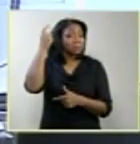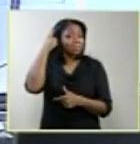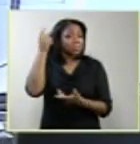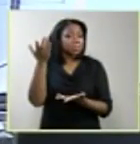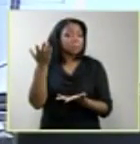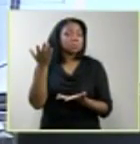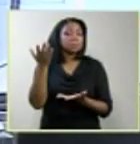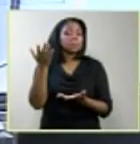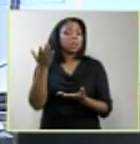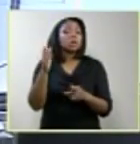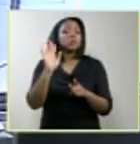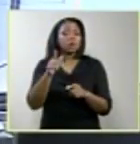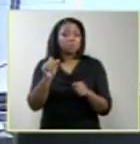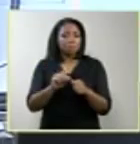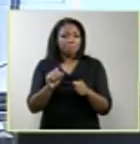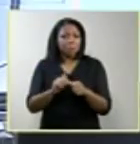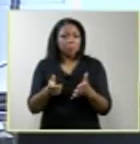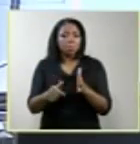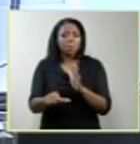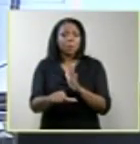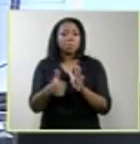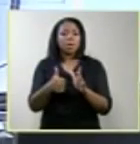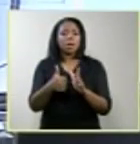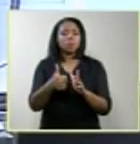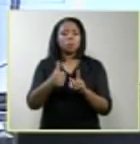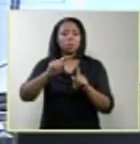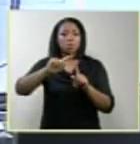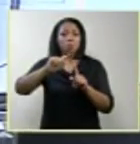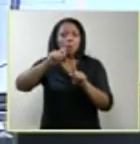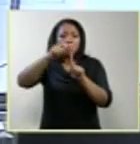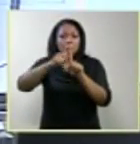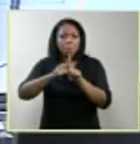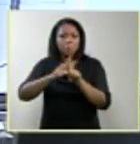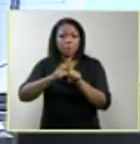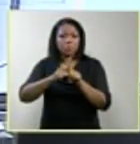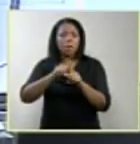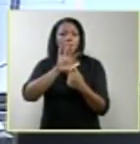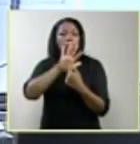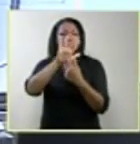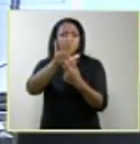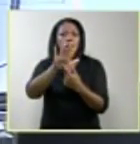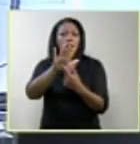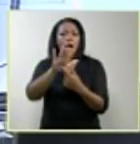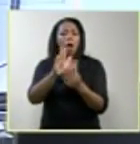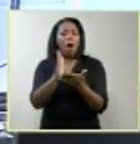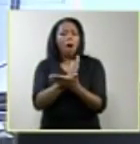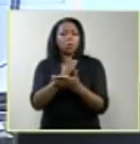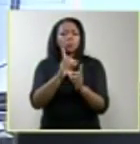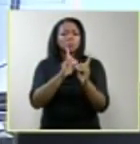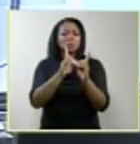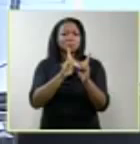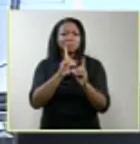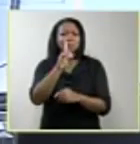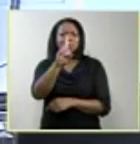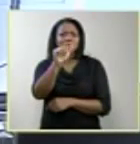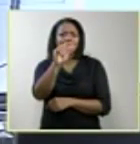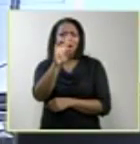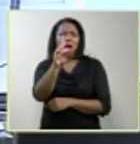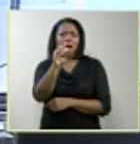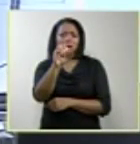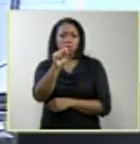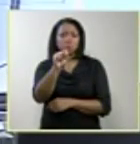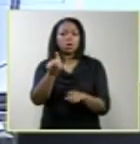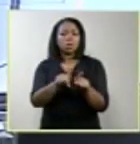frequentemente diagnosticada no primeiro trimestre da gestação. Eu trouxe aqui alguns dados do Estado de São Paulo, em relação ao número de